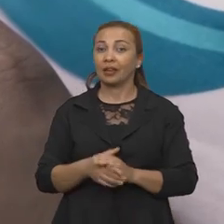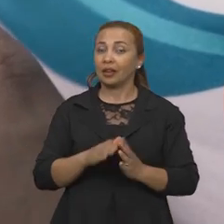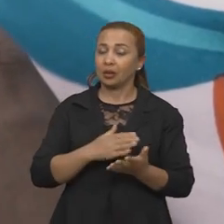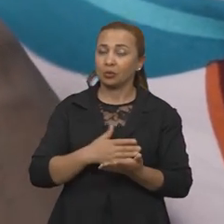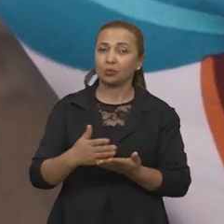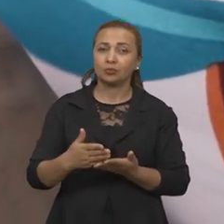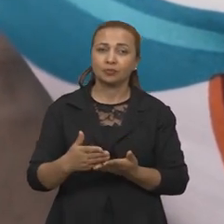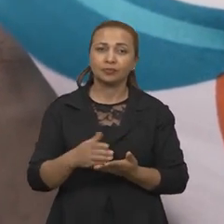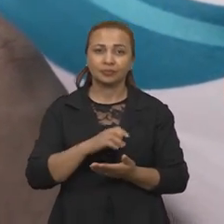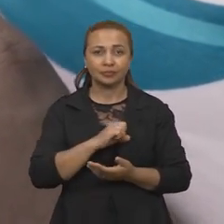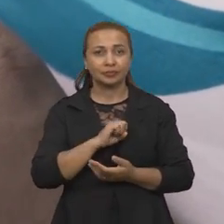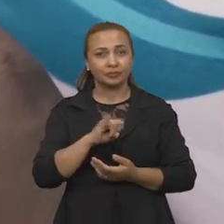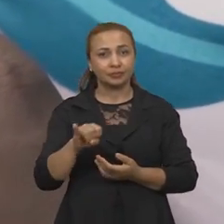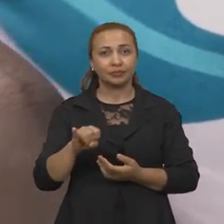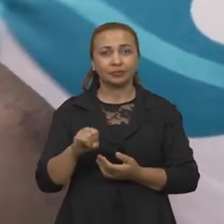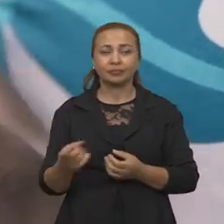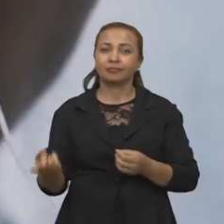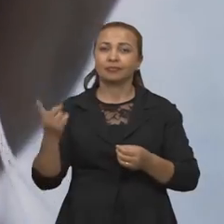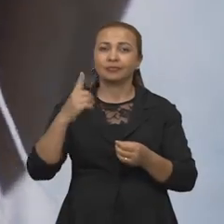momento que se...